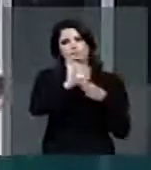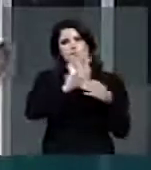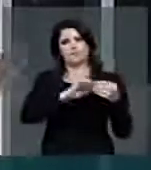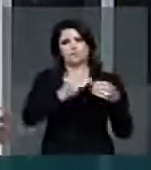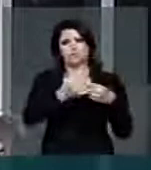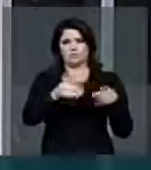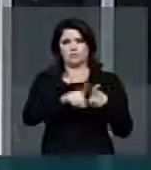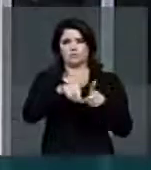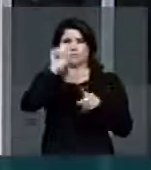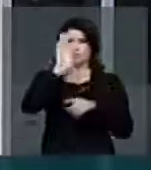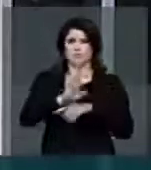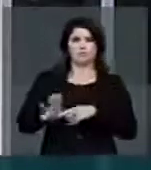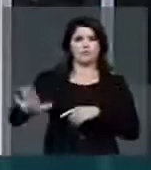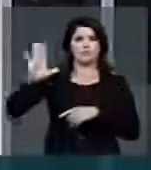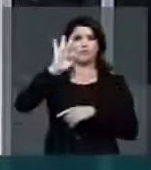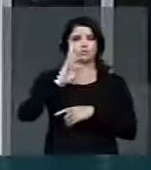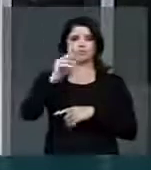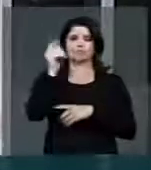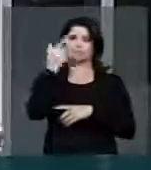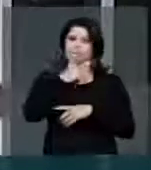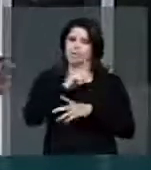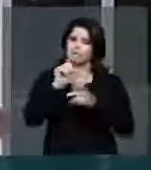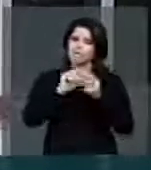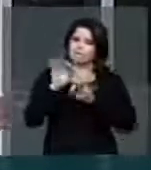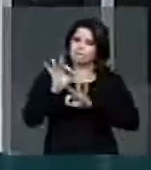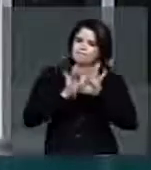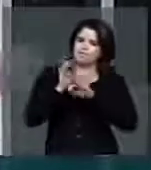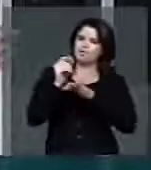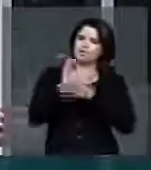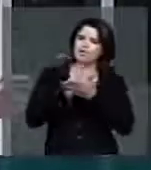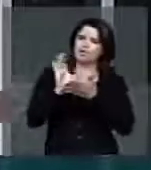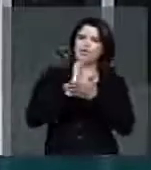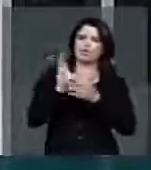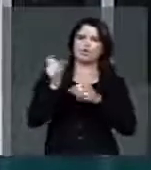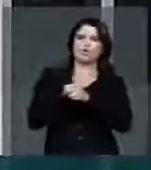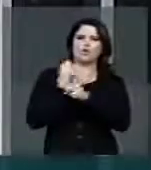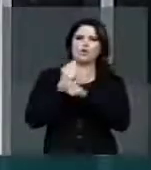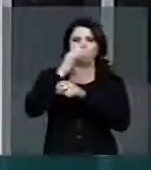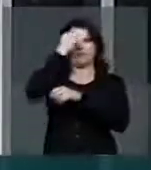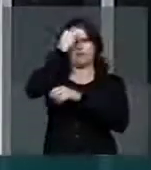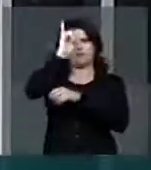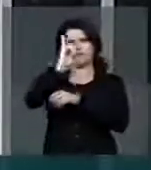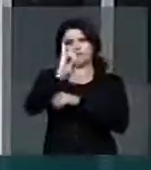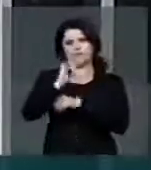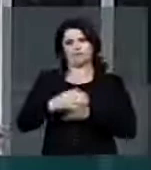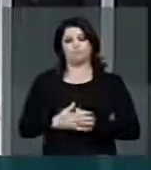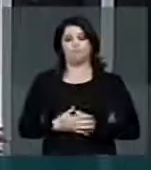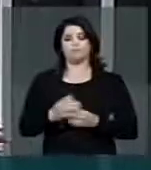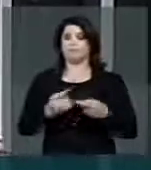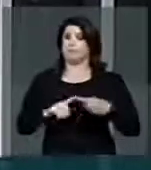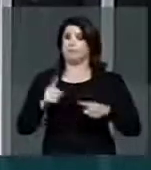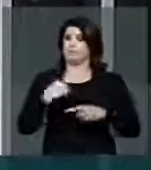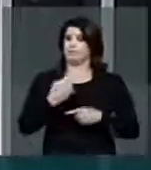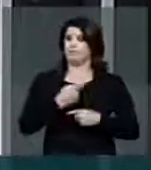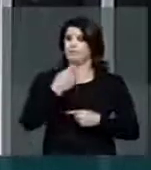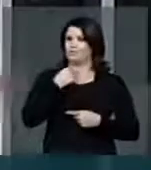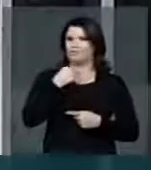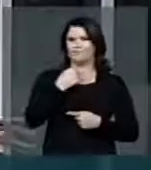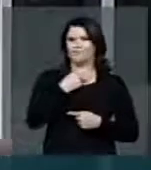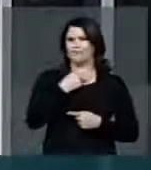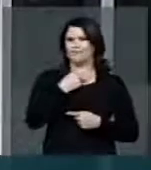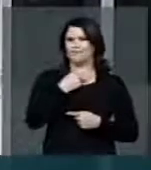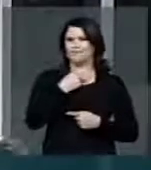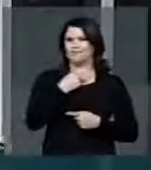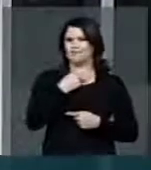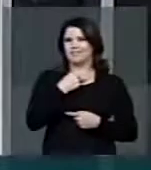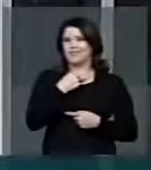municípios brasileiros pudessem fazer os seus investimentos em obras preventivas. Mas nós também não podemos tapar